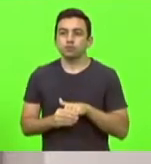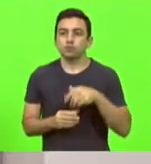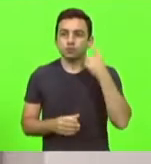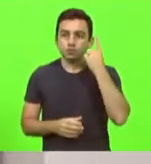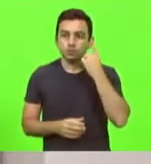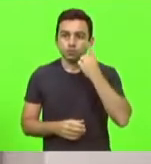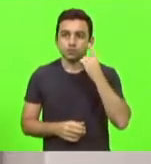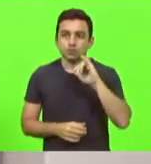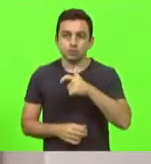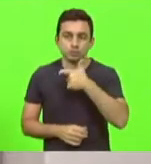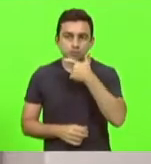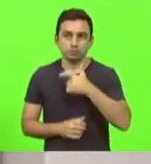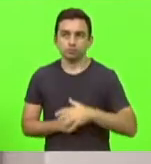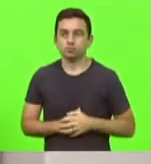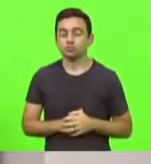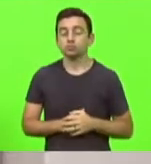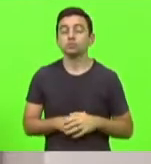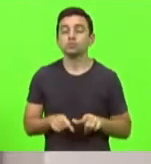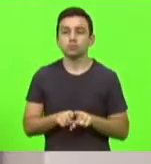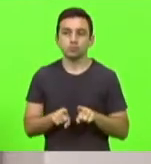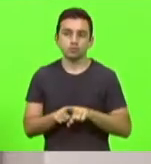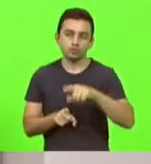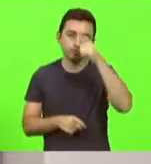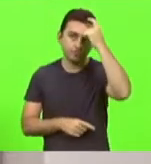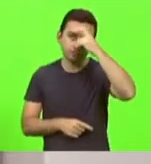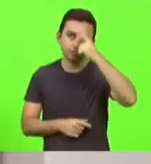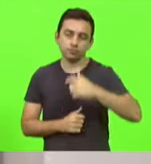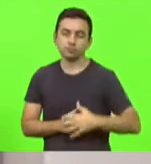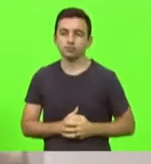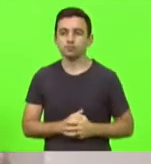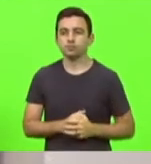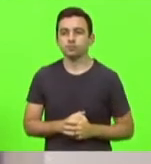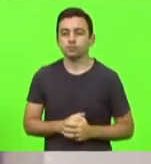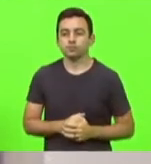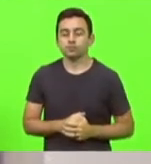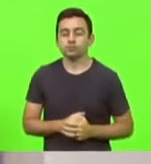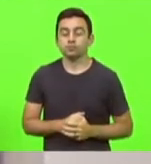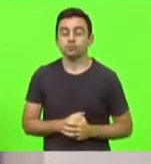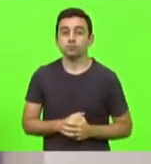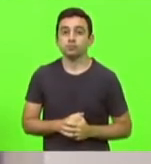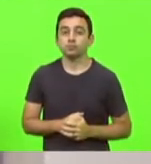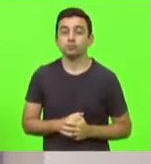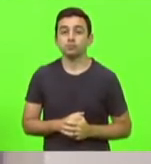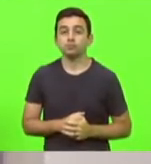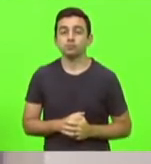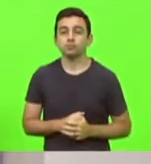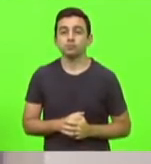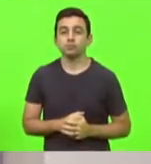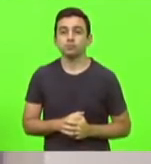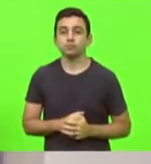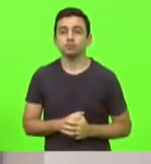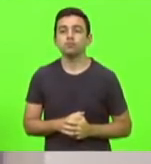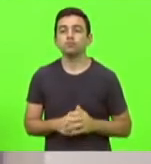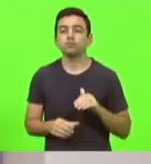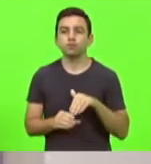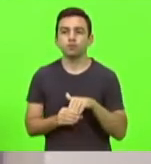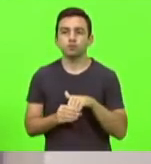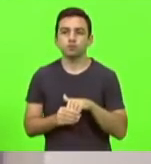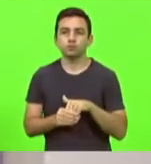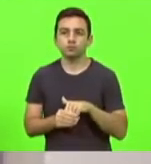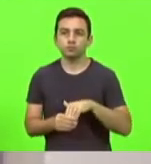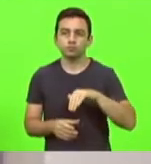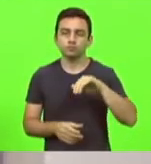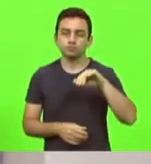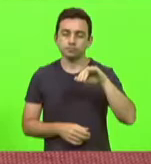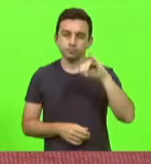Jerry Comper? Voto o deputado Maurício Scudillac. Obrigado, deputado. Como vota o deputado Gessé